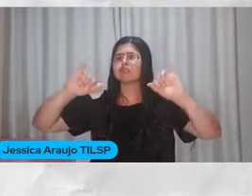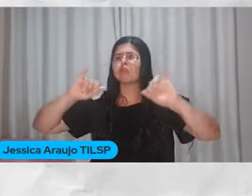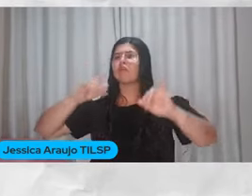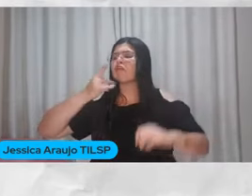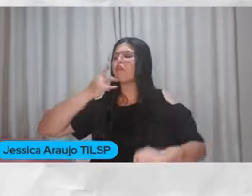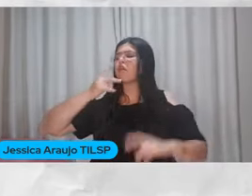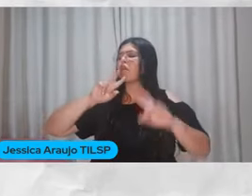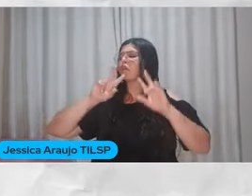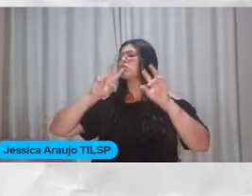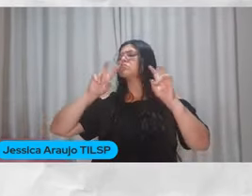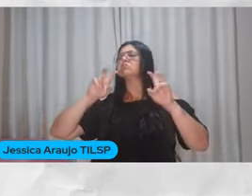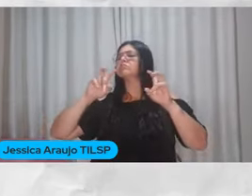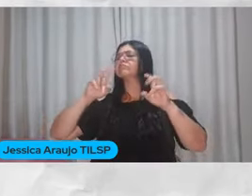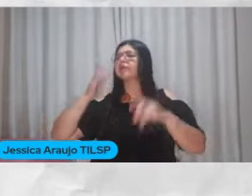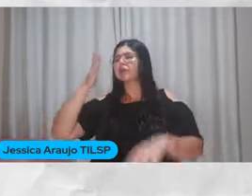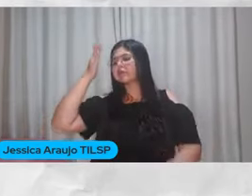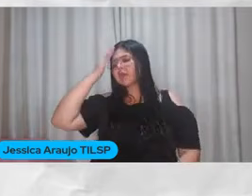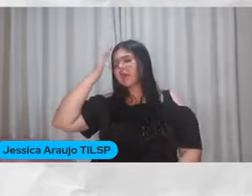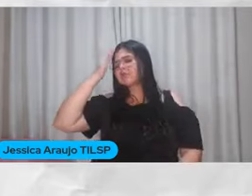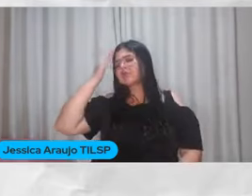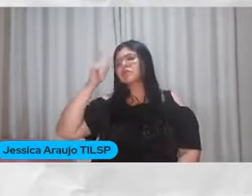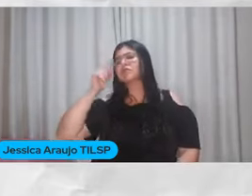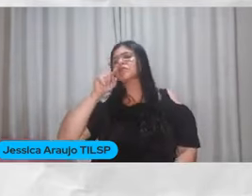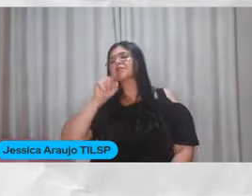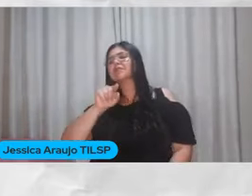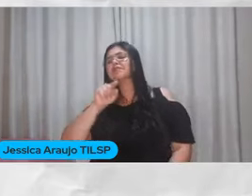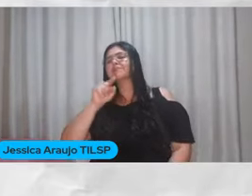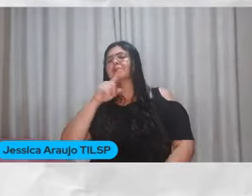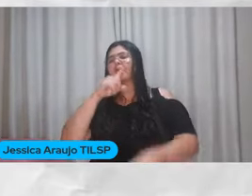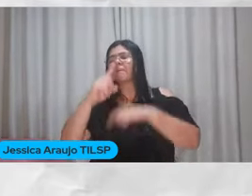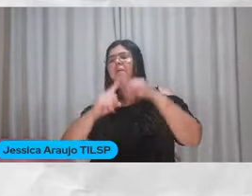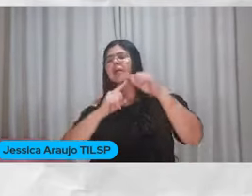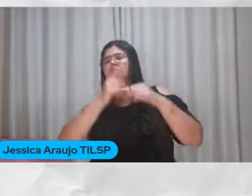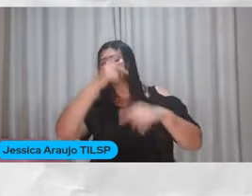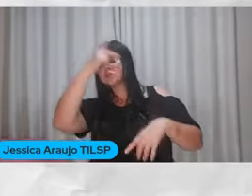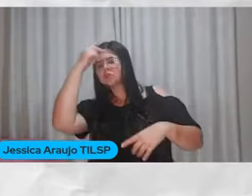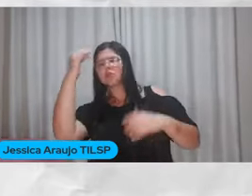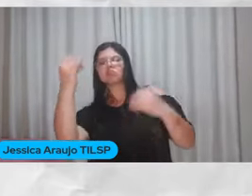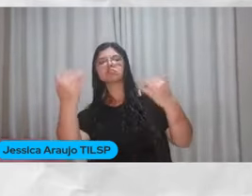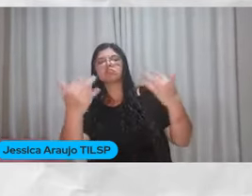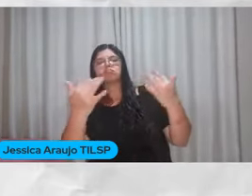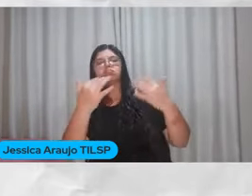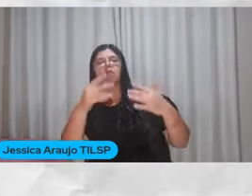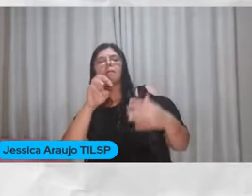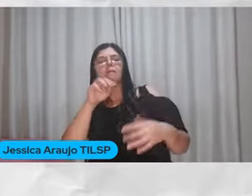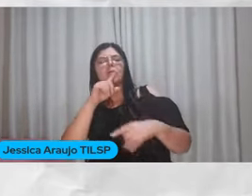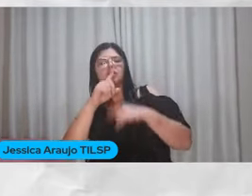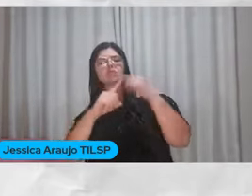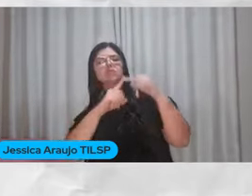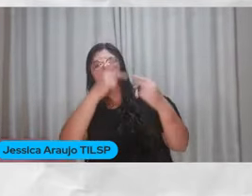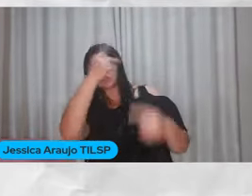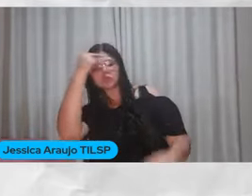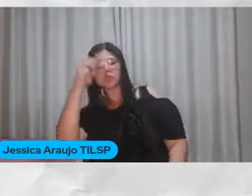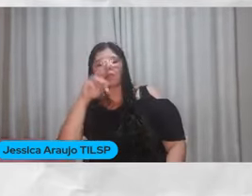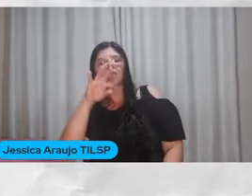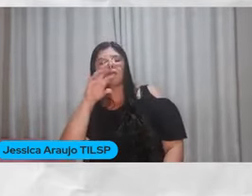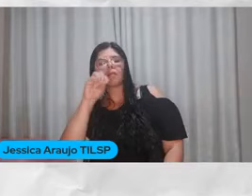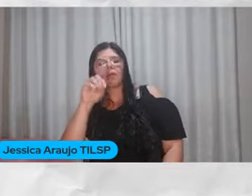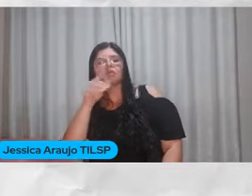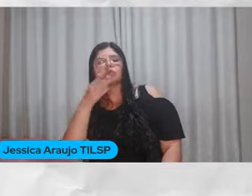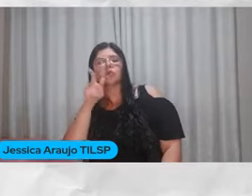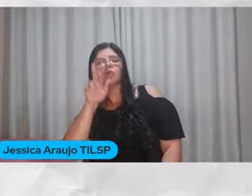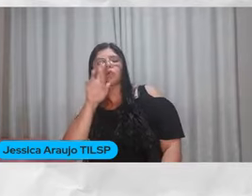hein? Eu quero saber de você Já está chegando mais gente Tem gente Mais gente do Mato Grosso Mais gente do Rio de